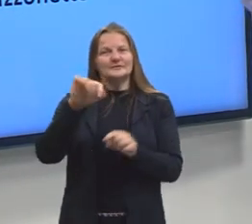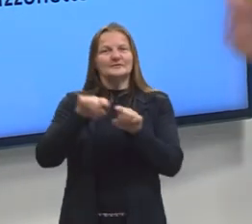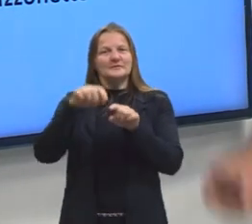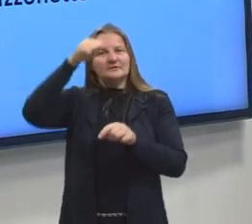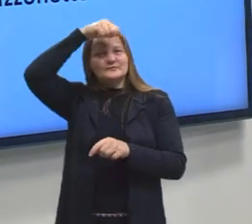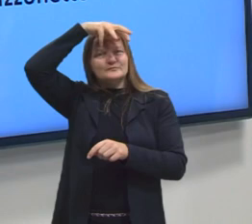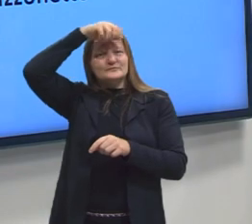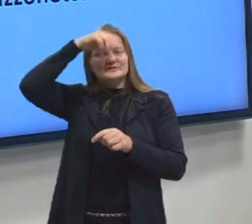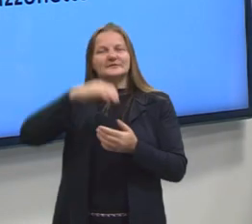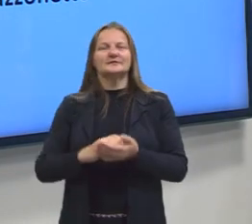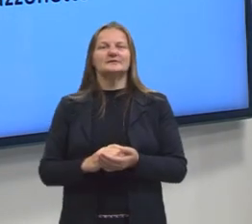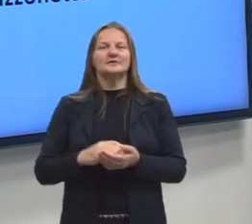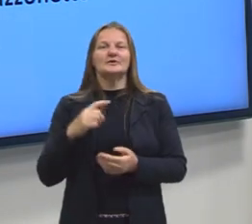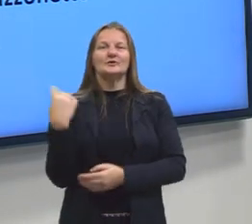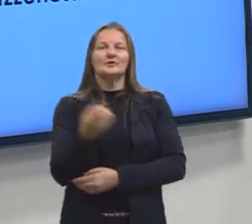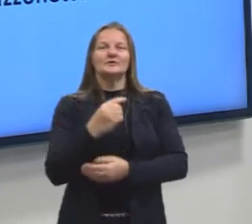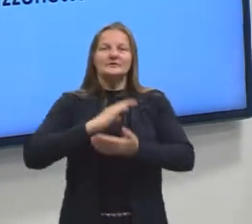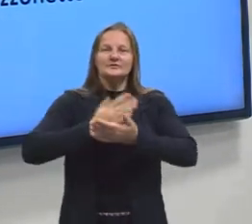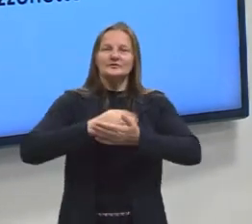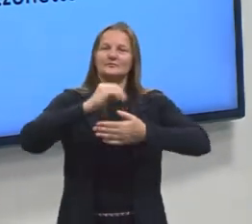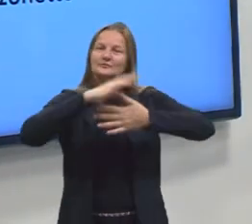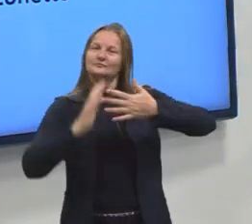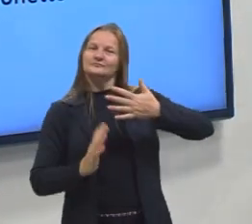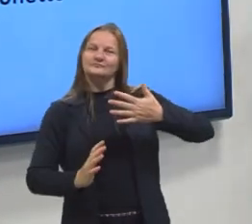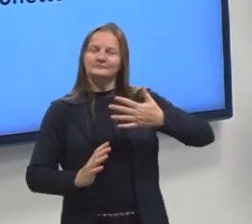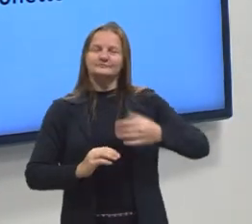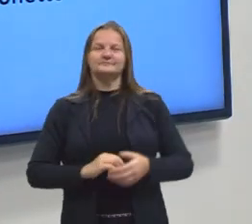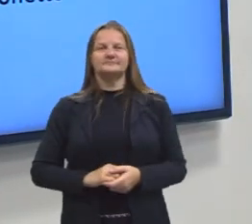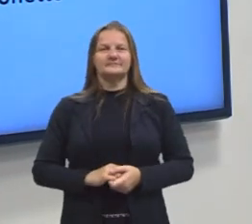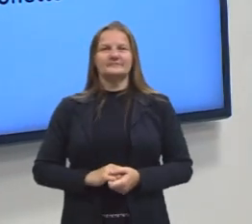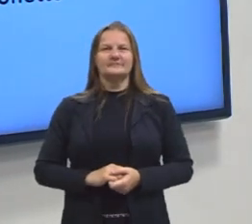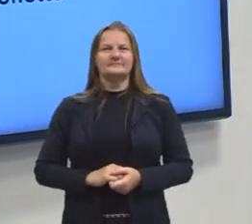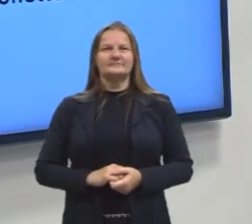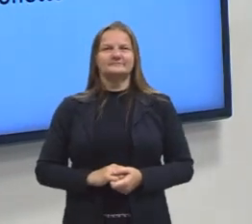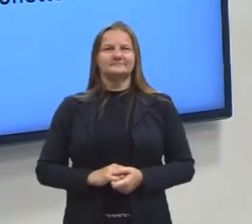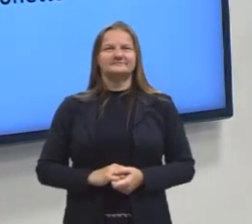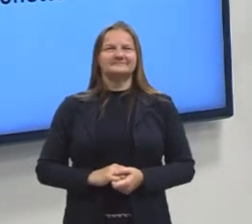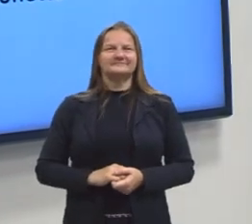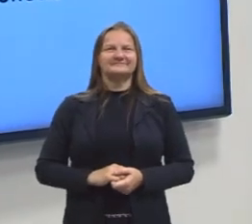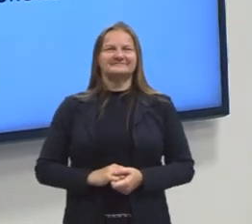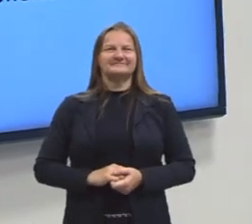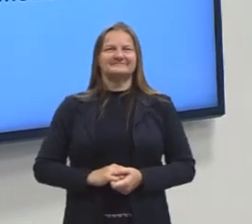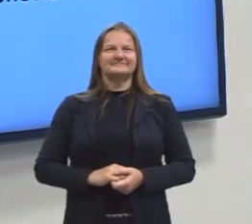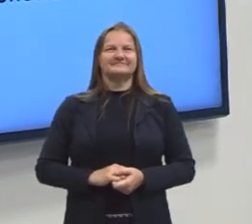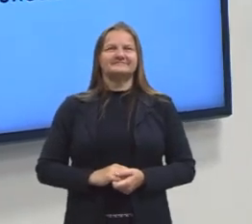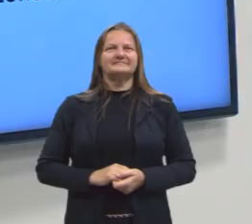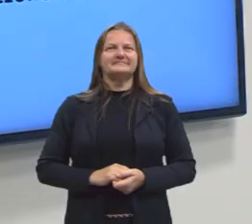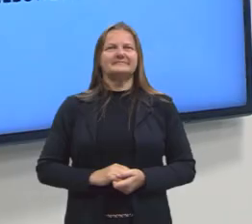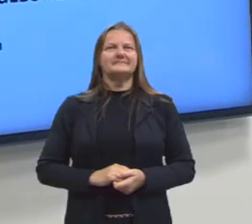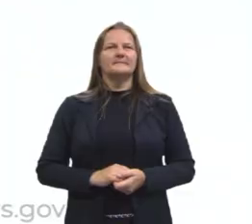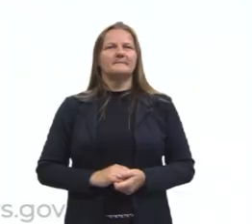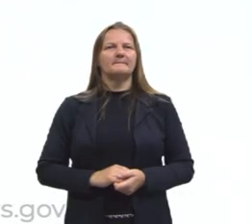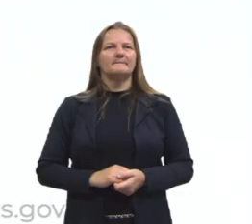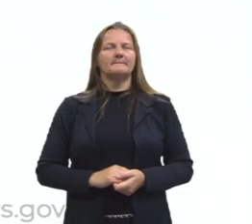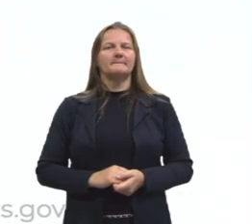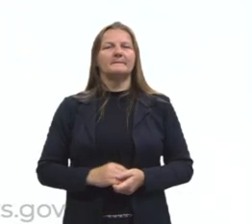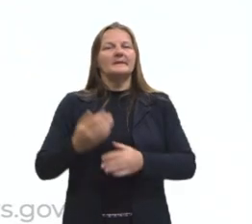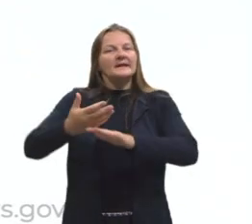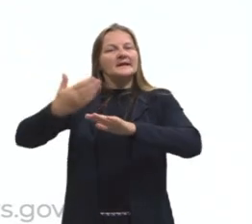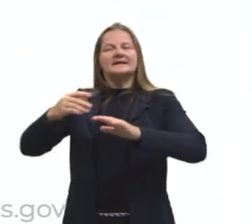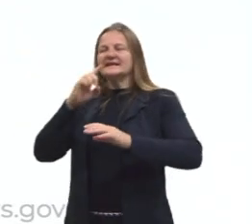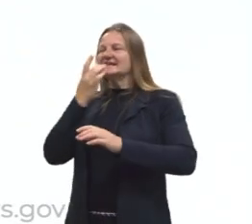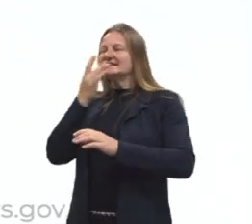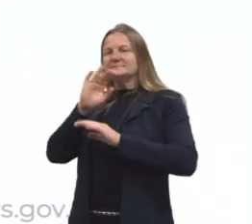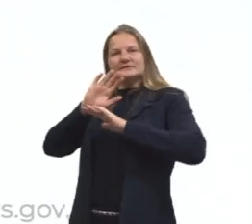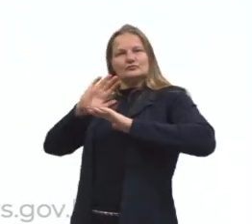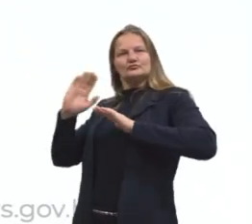Suzana, que são nossas intérpretes de Libra, Libras, intérpretes de Libras. Aqui atrás de mim tem um quadro